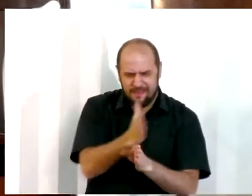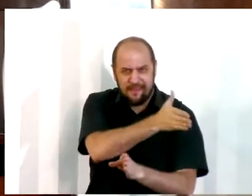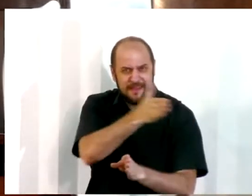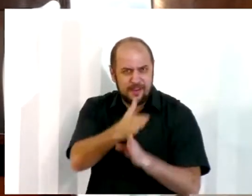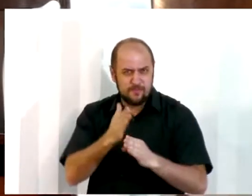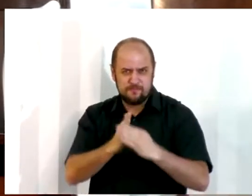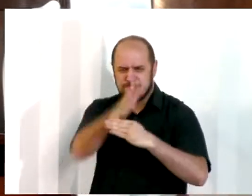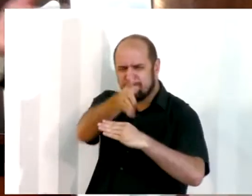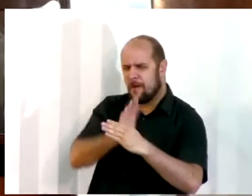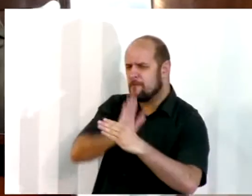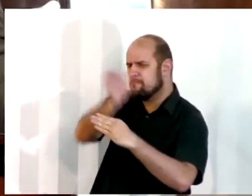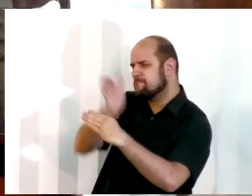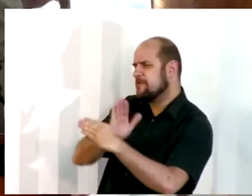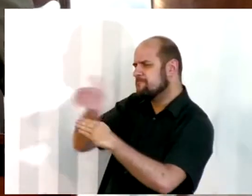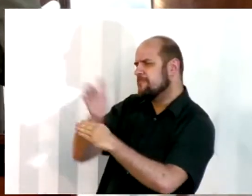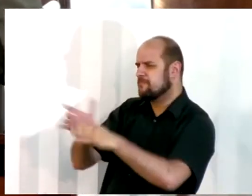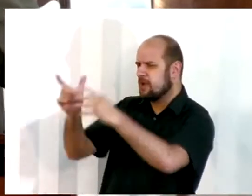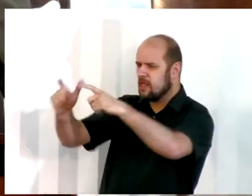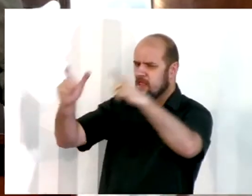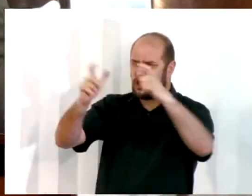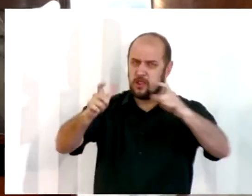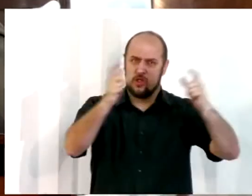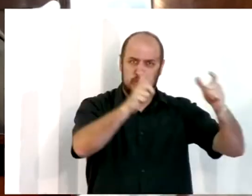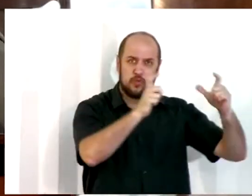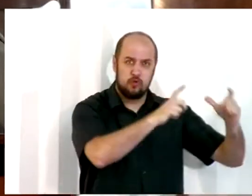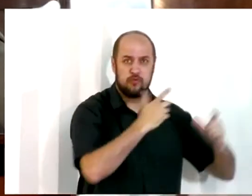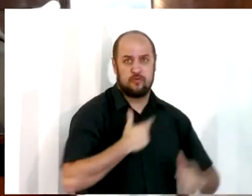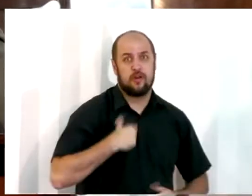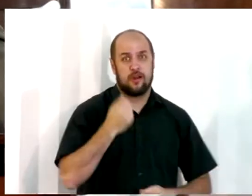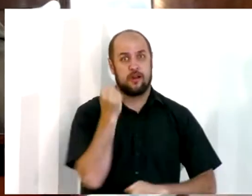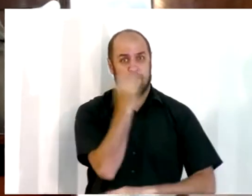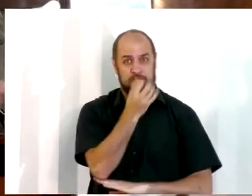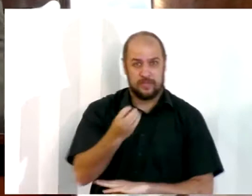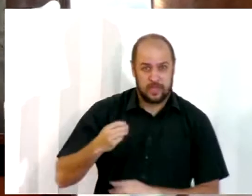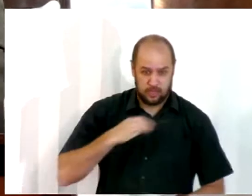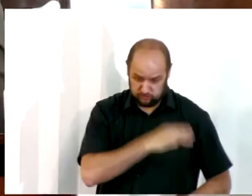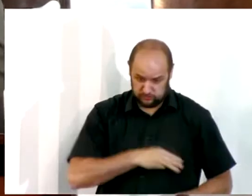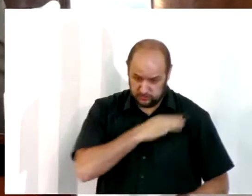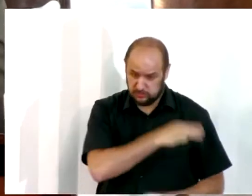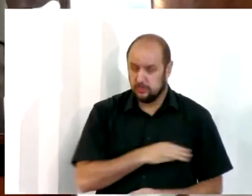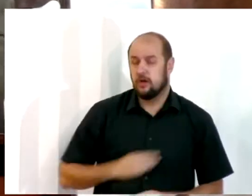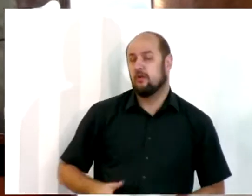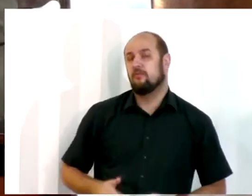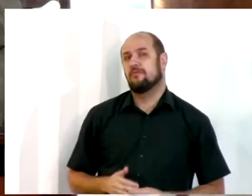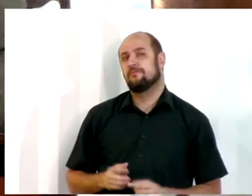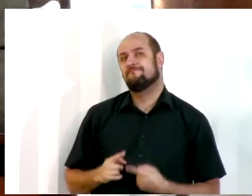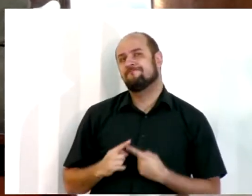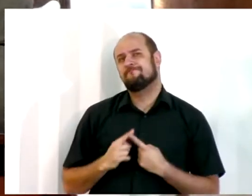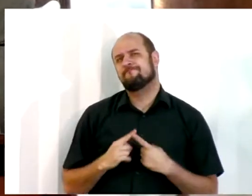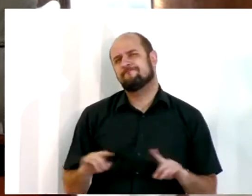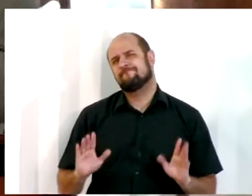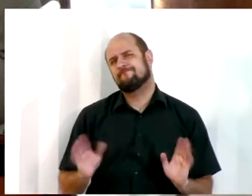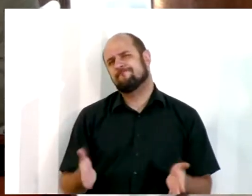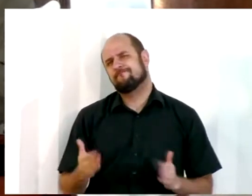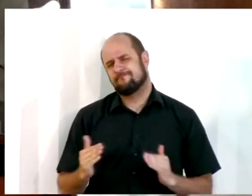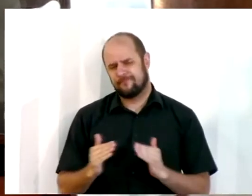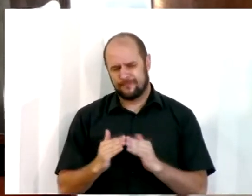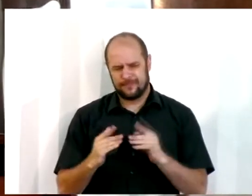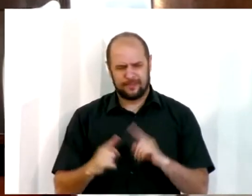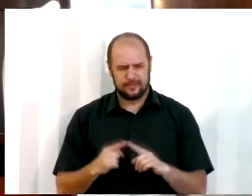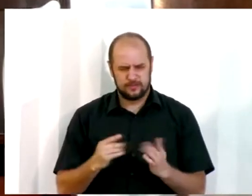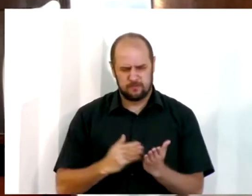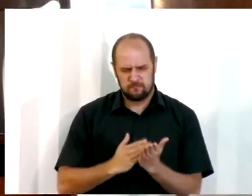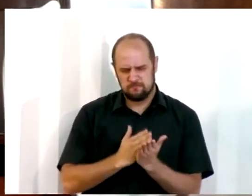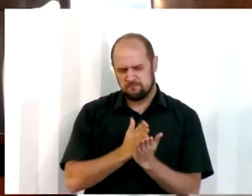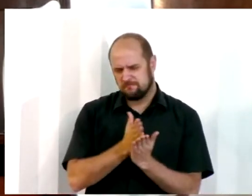chegará àquela região conforme estamos estudando através das viagens missionárias de Paulo. Mas agora a igreja começa a se desviar.